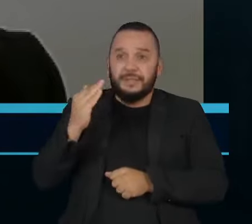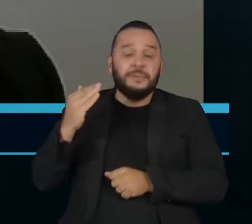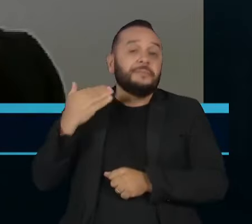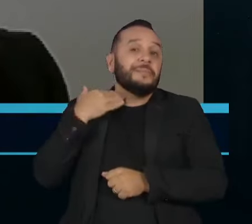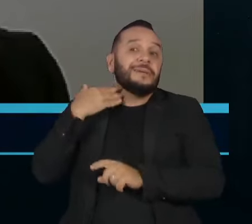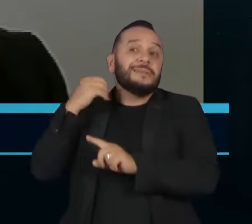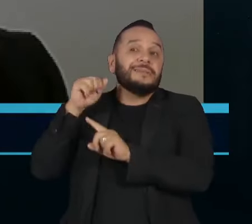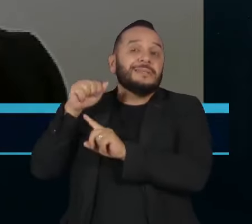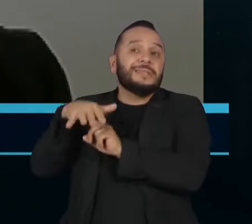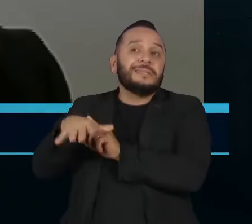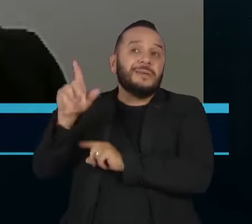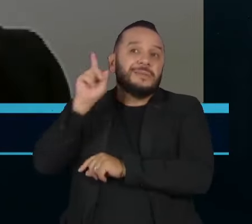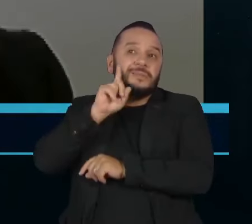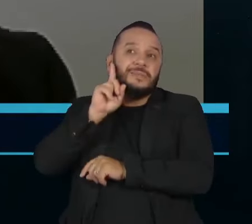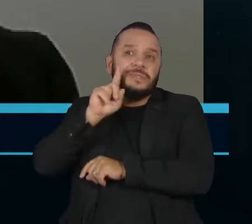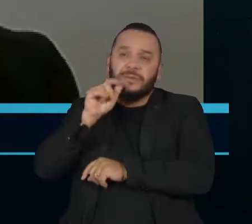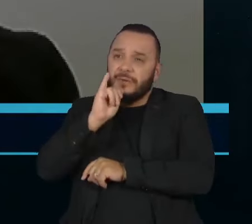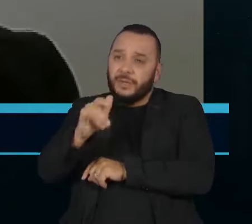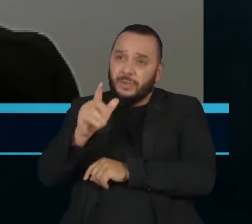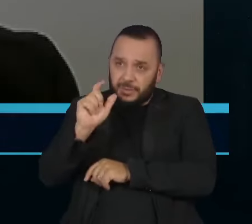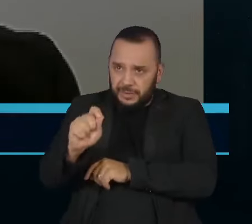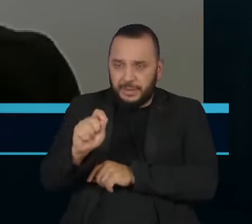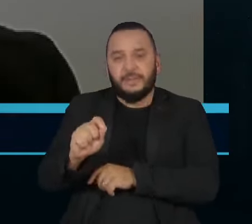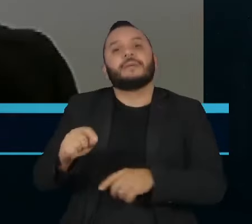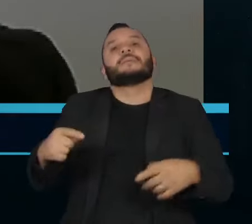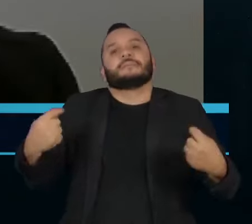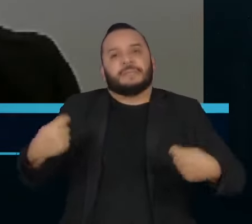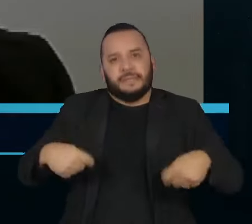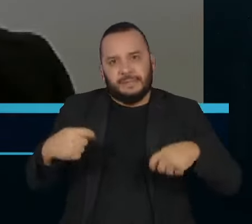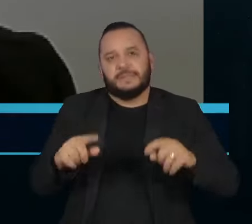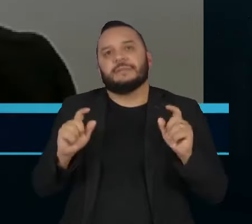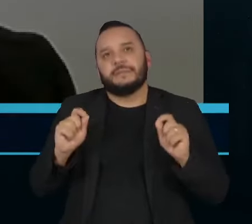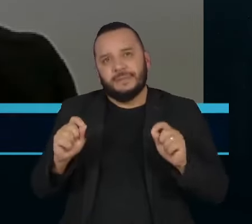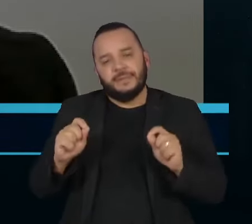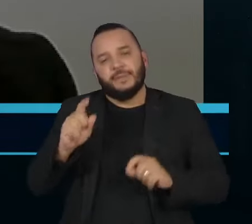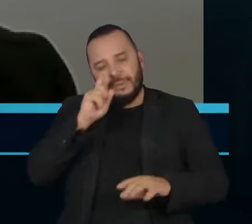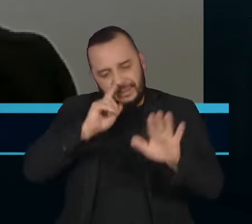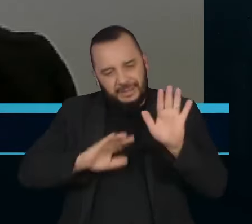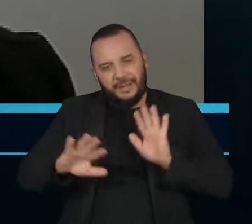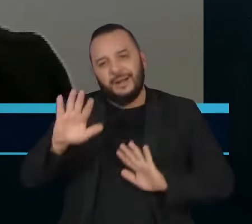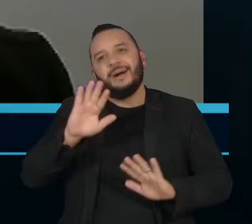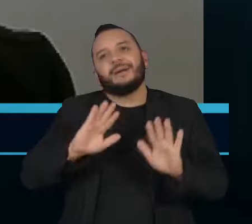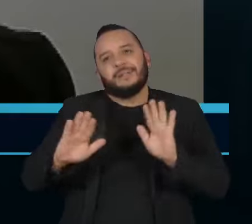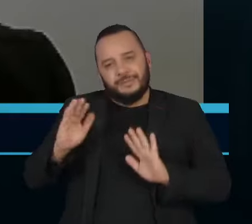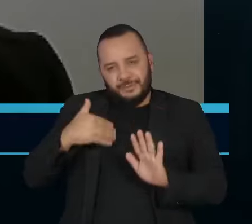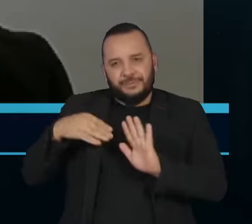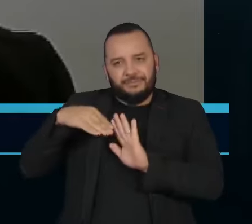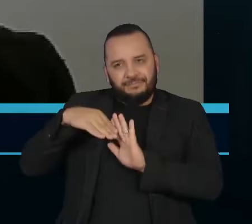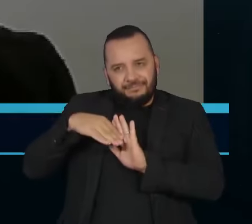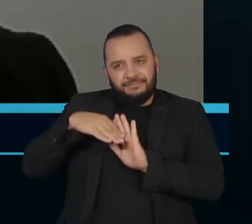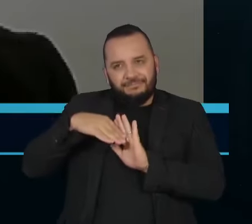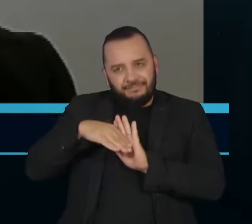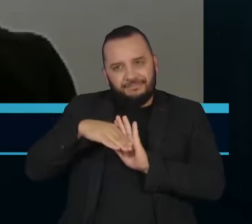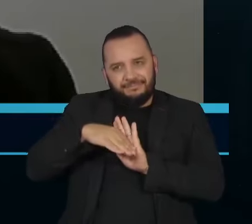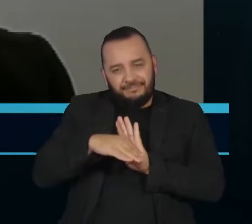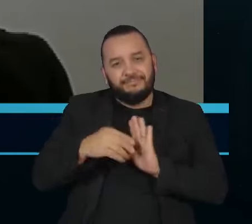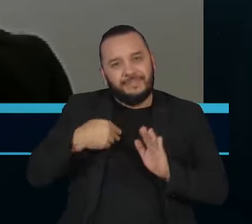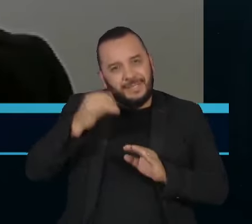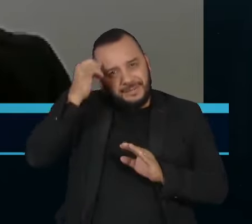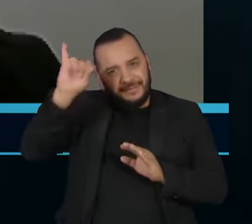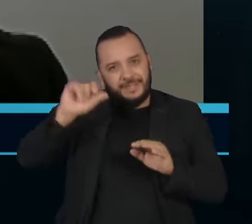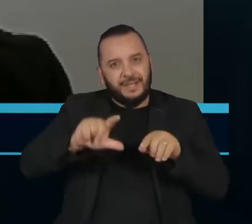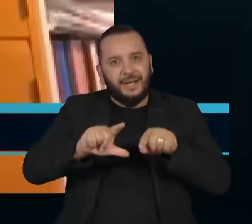americano foi mudando o tom e falou, olha, a gente precisa andar com muita calma nesse processo para garantir que a inflação, de fato,